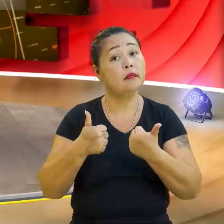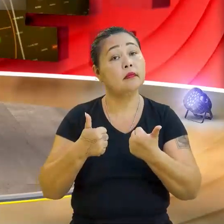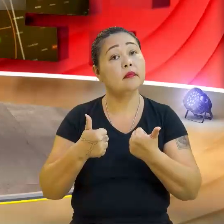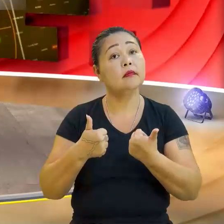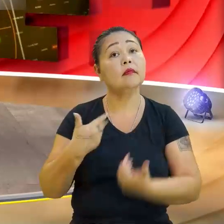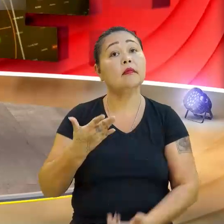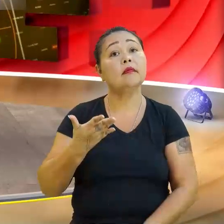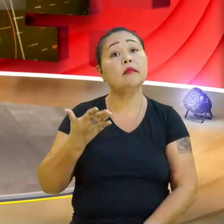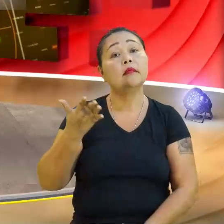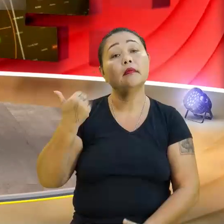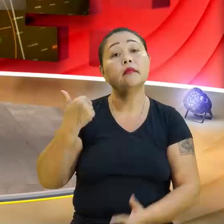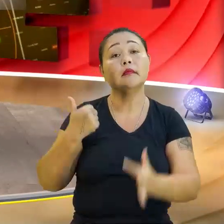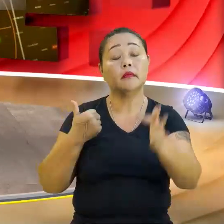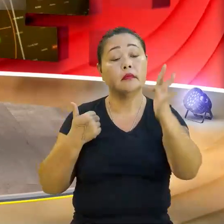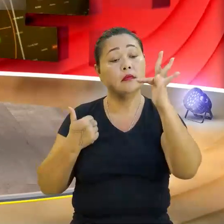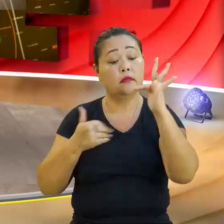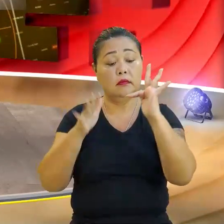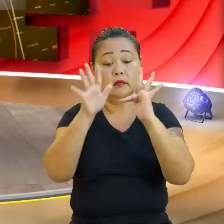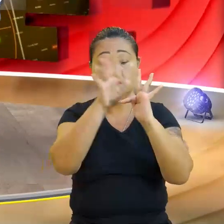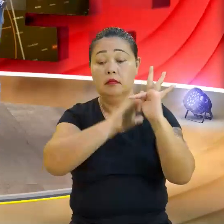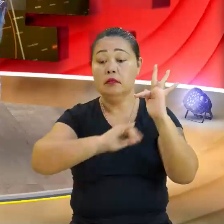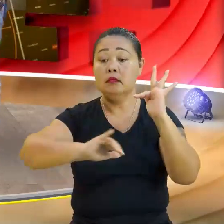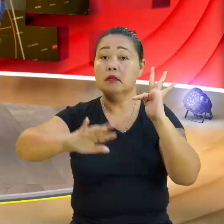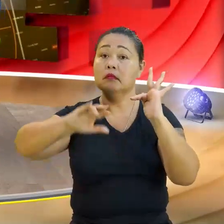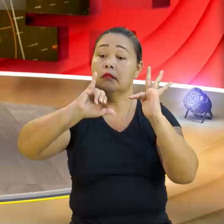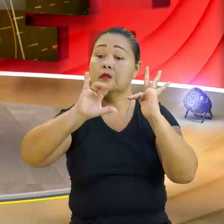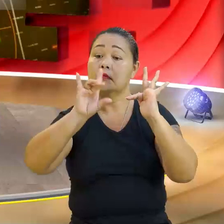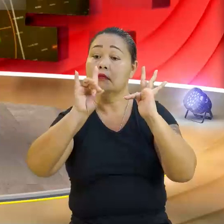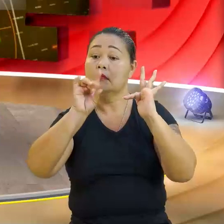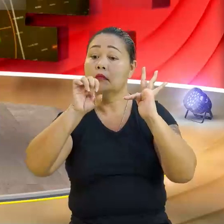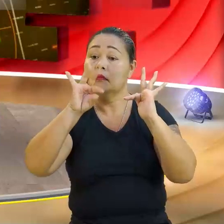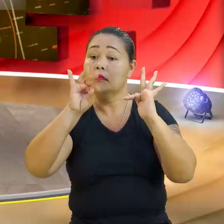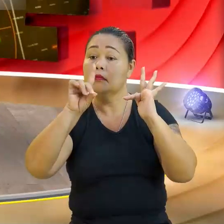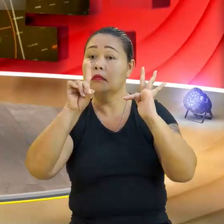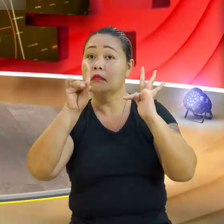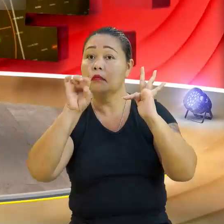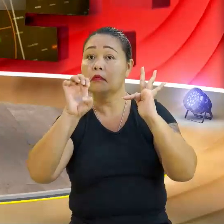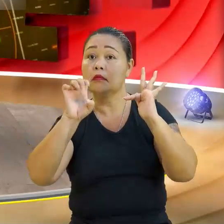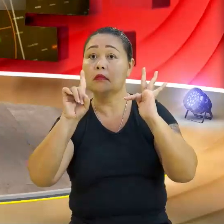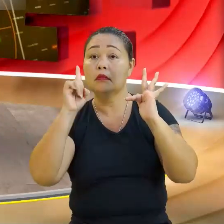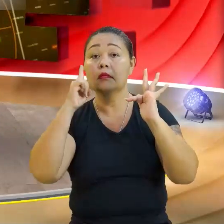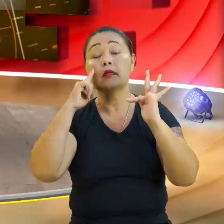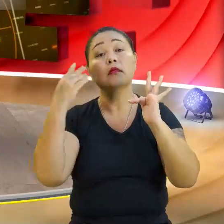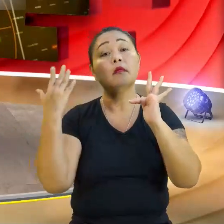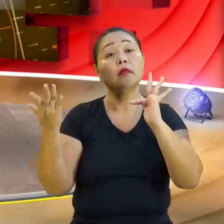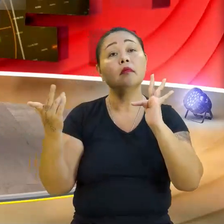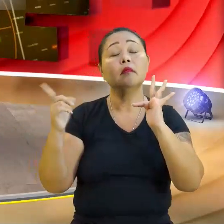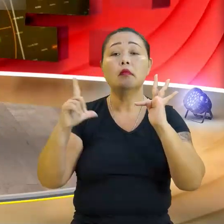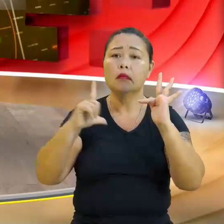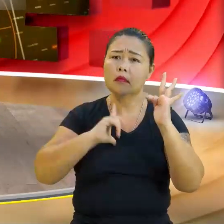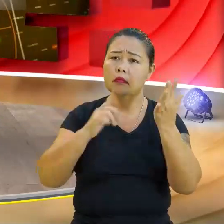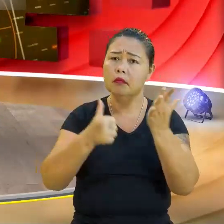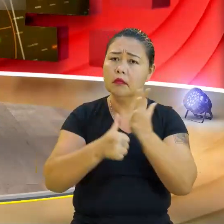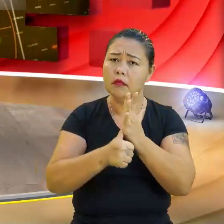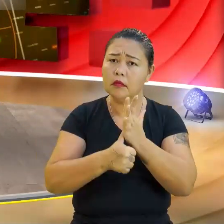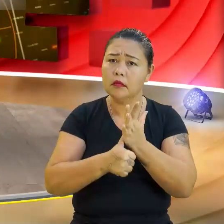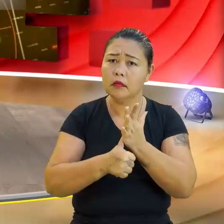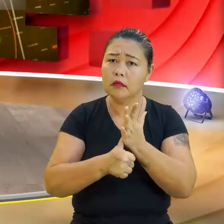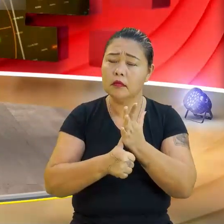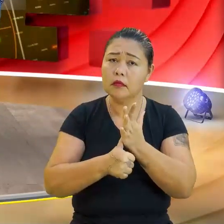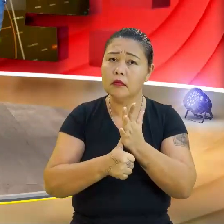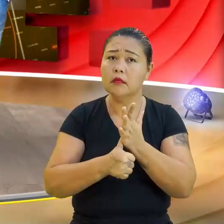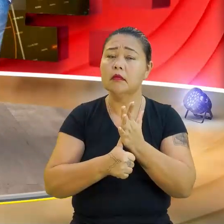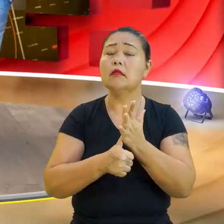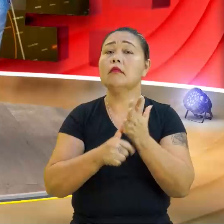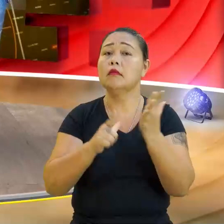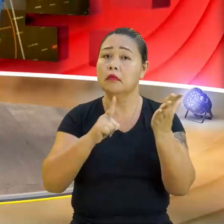agora para a função identidade. A identidade. A identidade. O quer achar. É. Você tem a sua identidade, não tem? Seu RG,